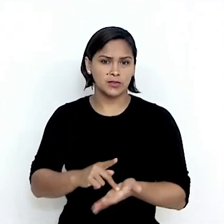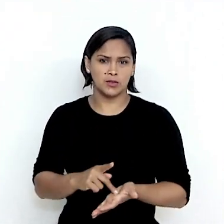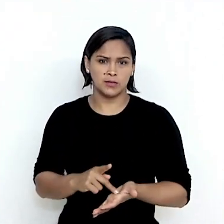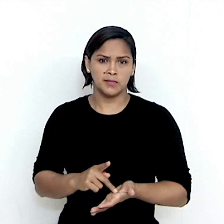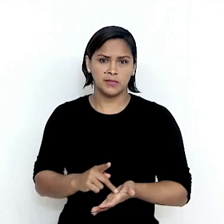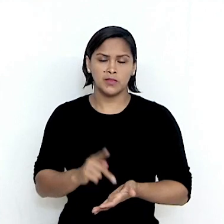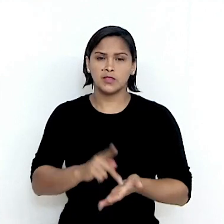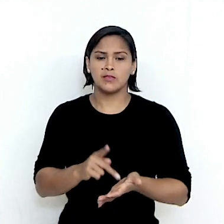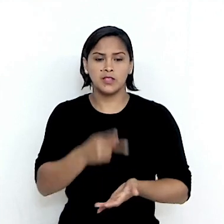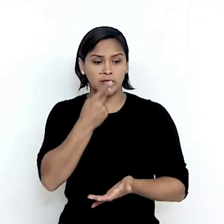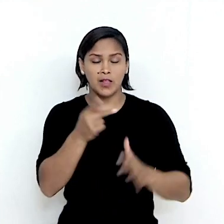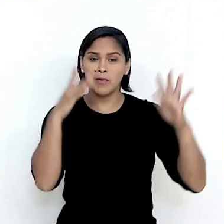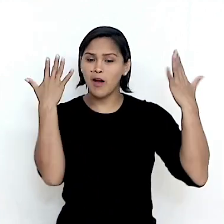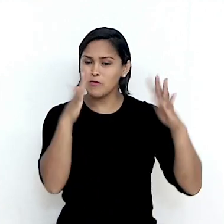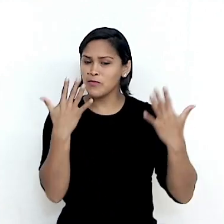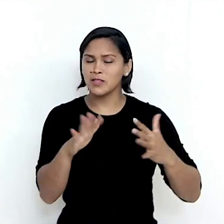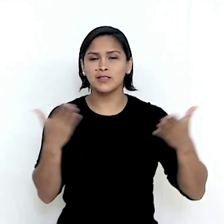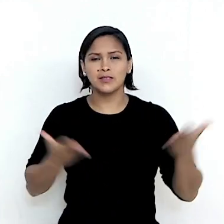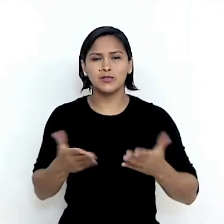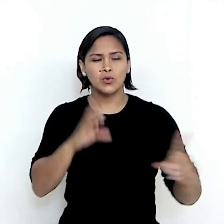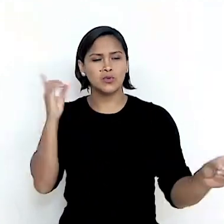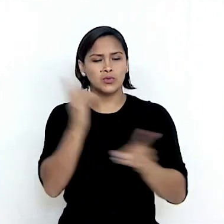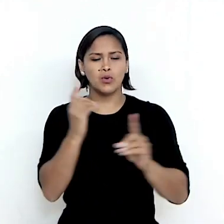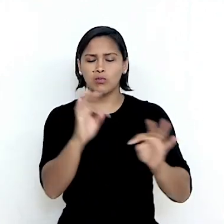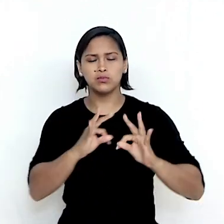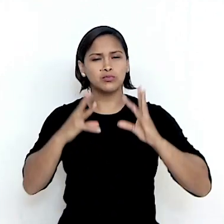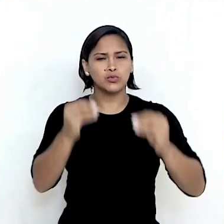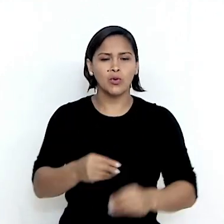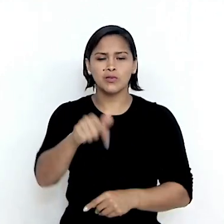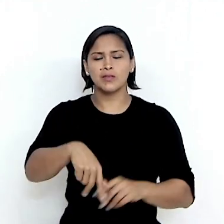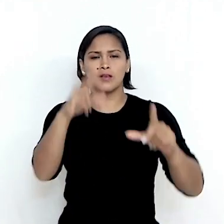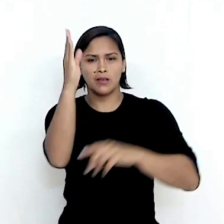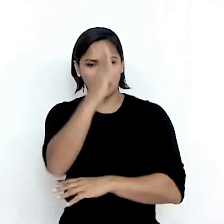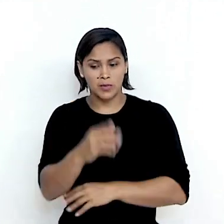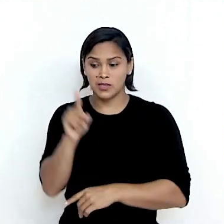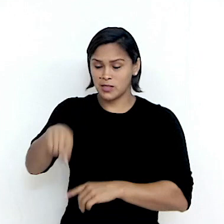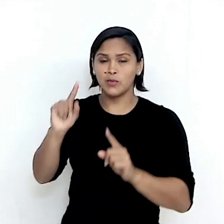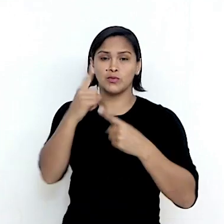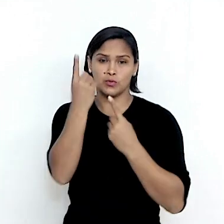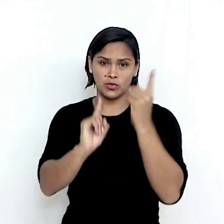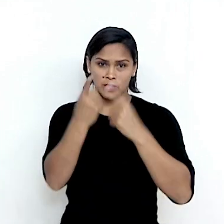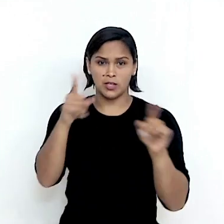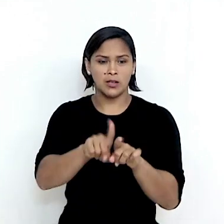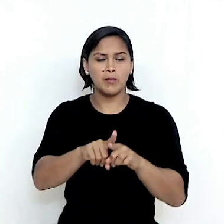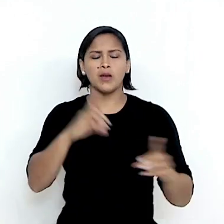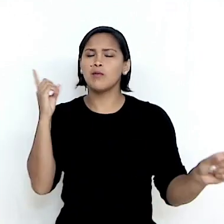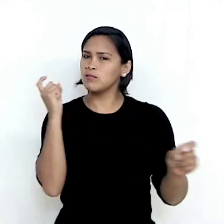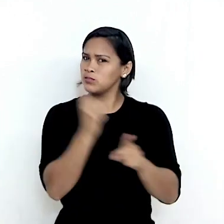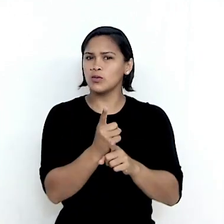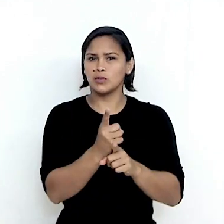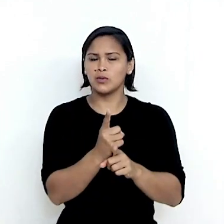dizer da minha alegria de estar aqui nesse momento com todos vocês aqui no Brasil e aí no Chile. Espero que possamos nos